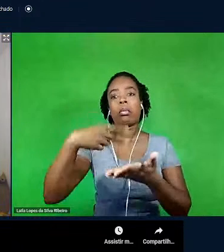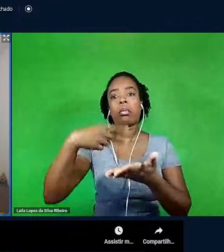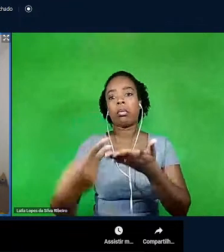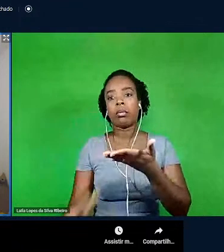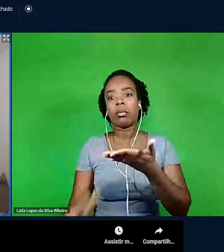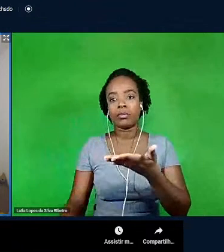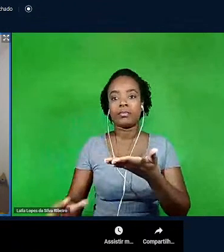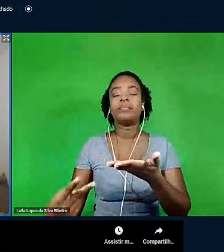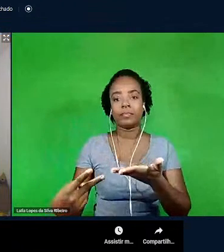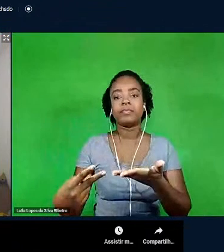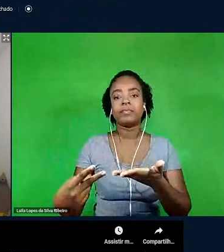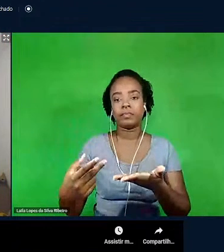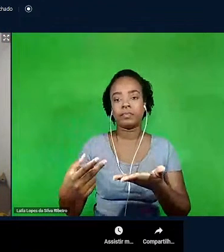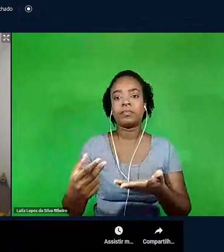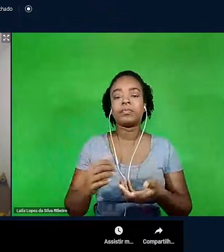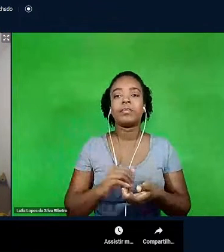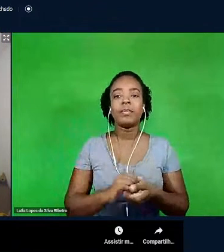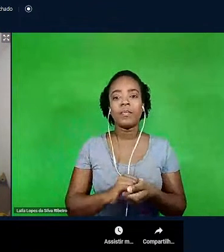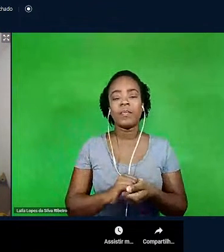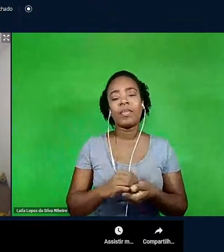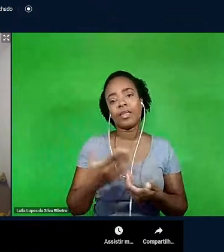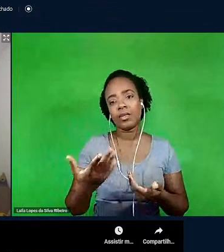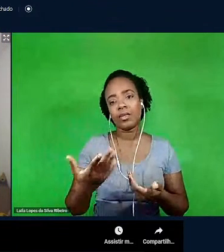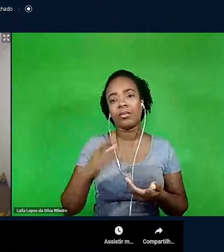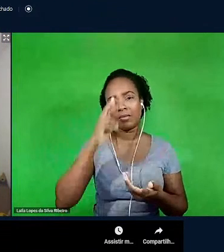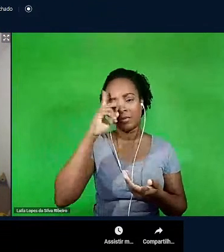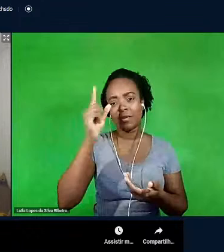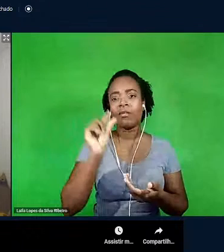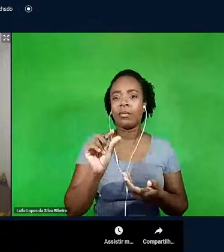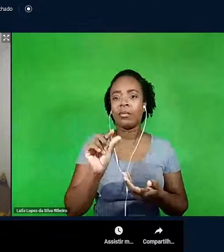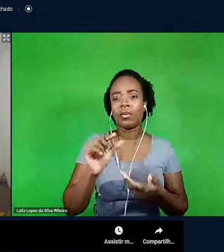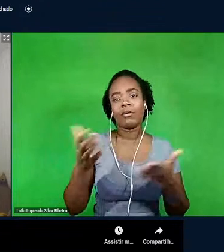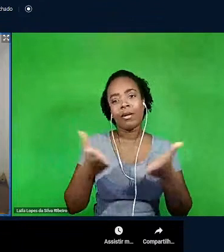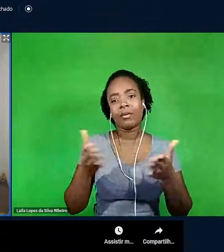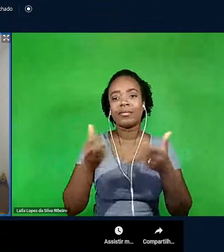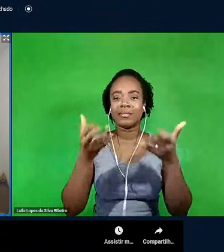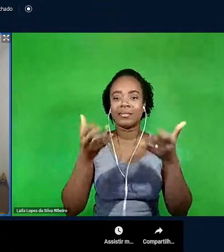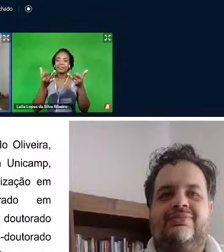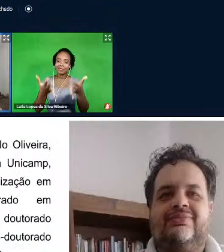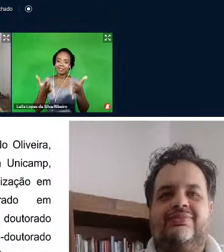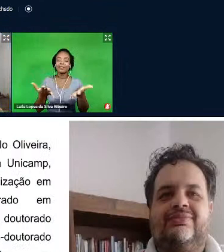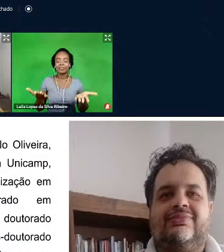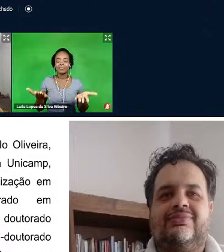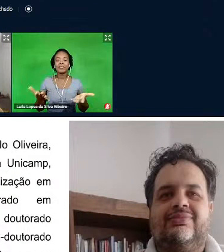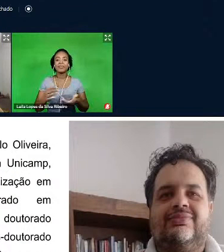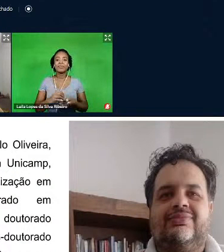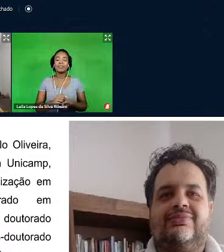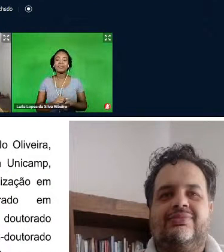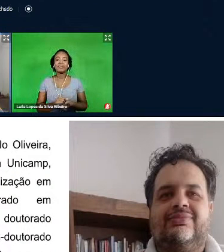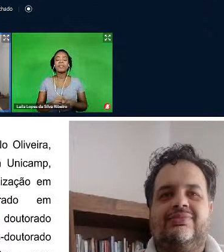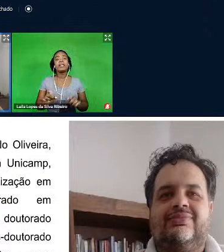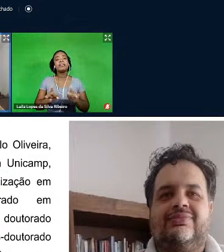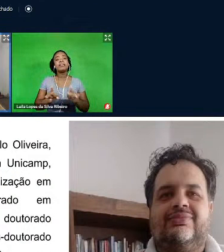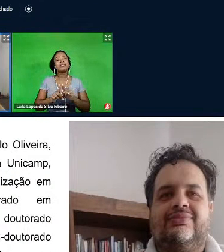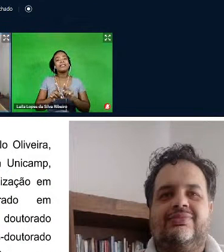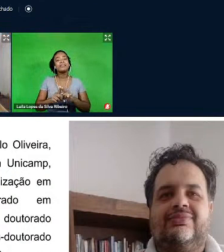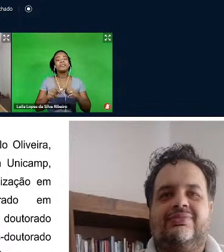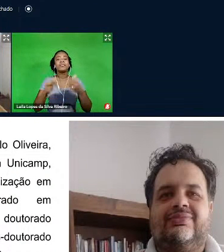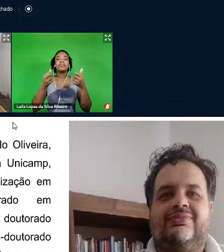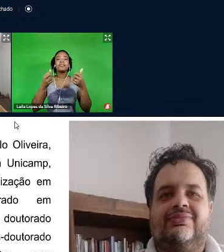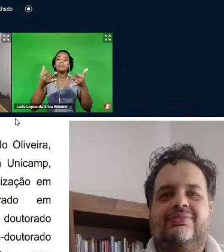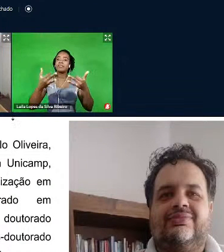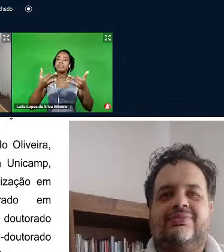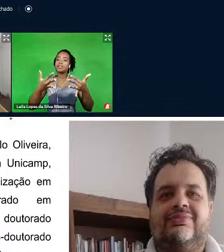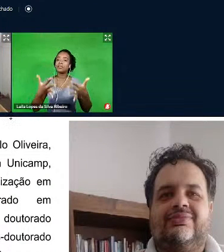Mas só essas pequenas coisas que eu gostaria de notar e dizer para vocês, né, desse trabalho que